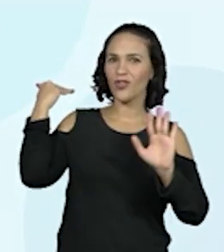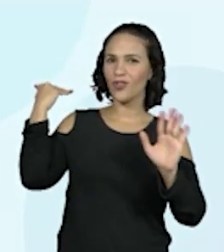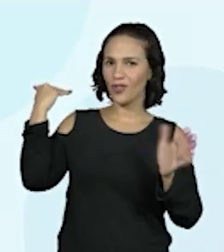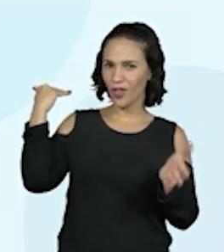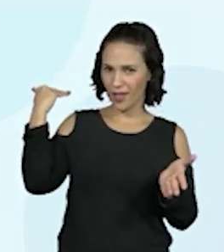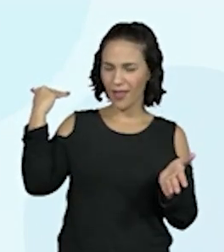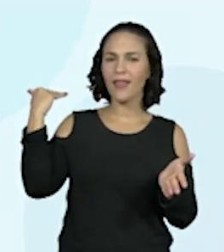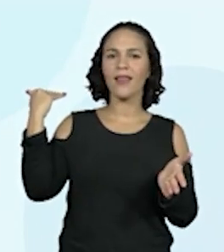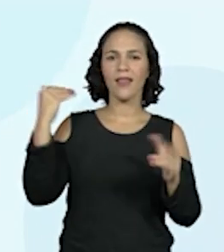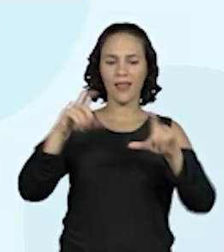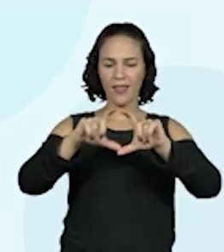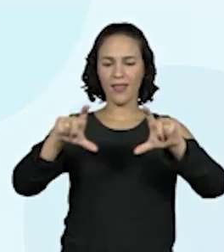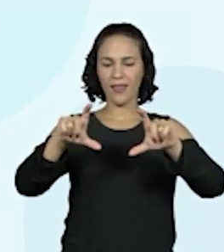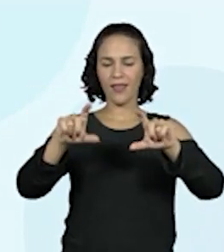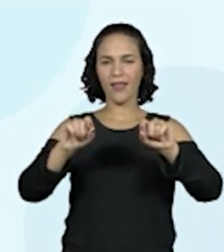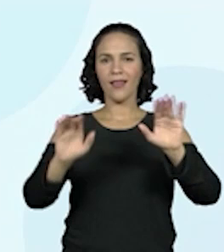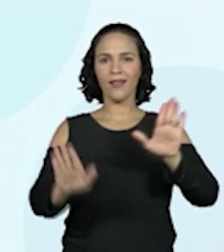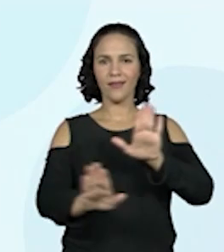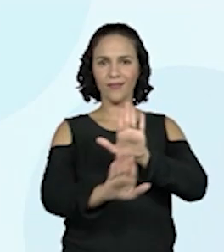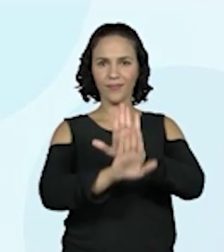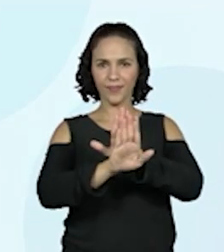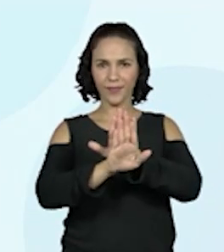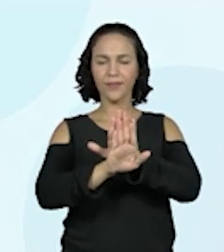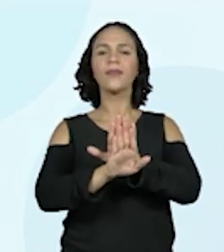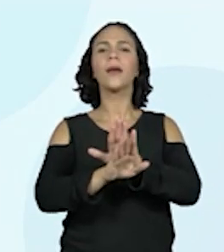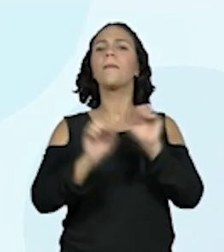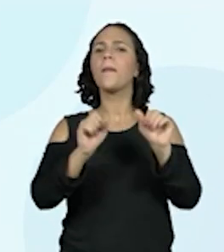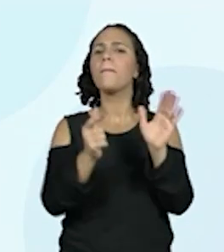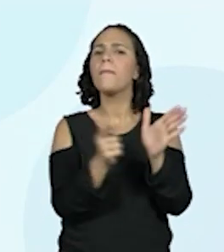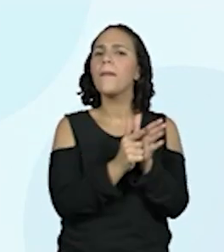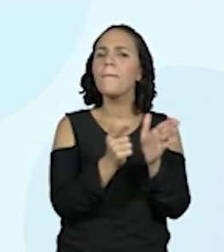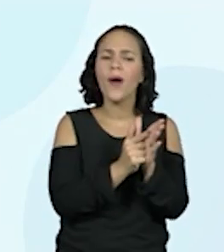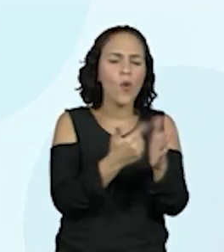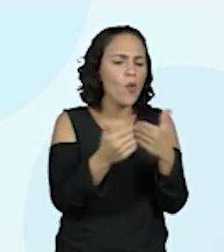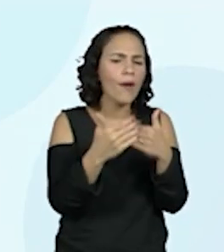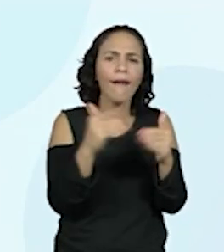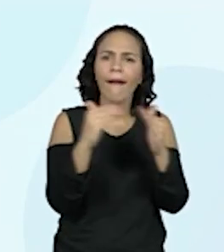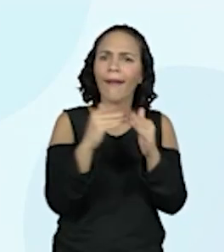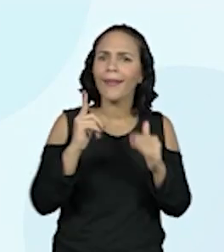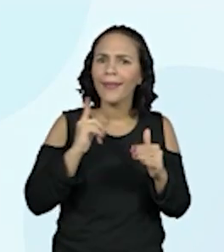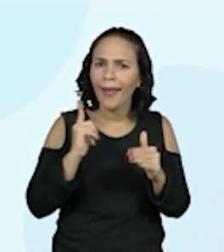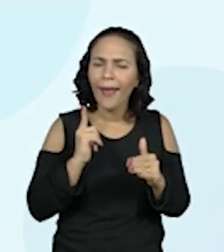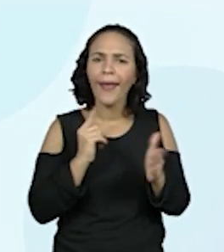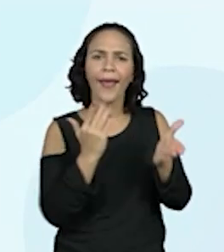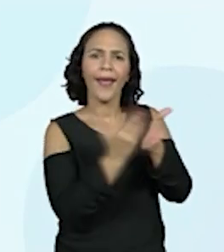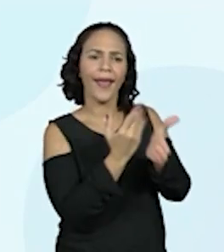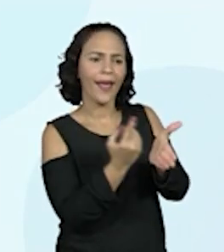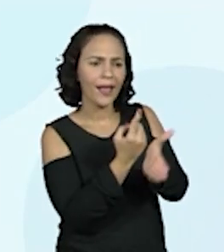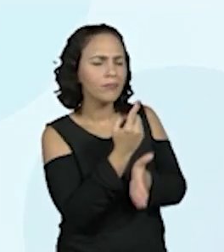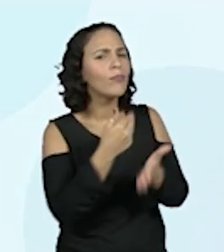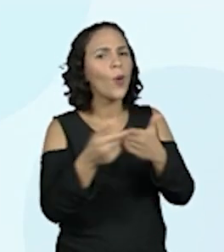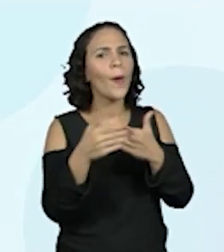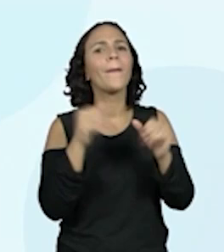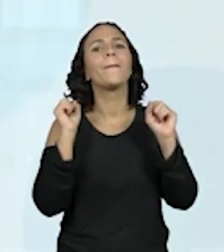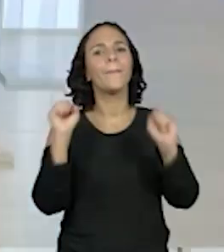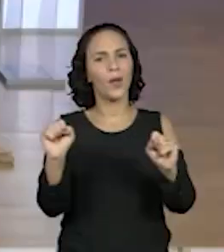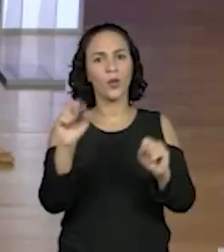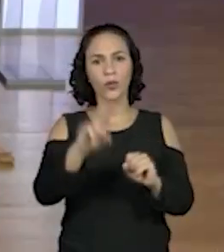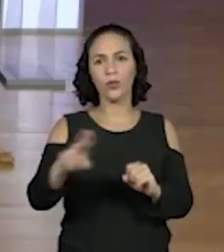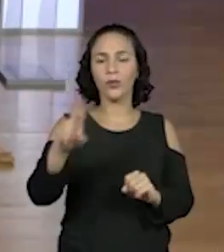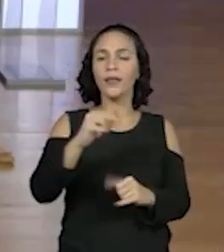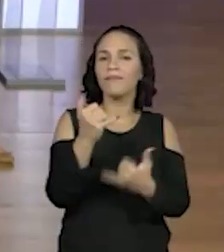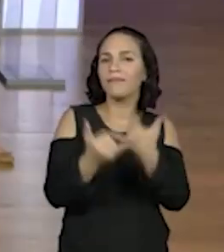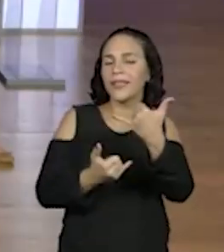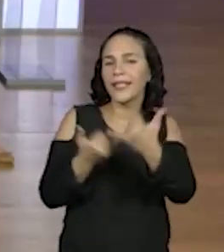criançada lembra que eu dei até a dica de fazer com o sulfite, com o papel que tiver ali, o pedacinho de caderno, não é? Porque aí dá pra